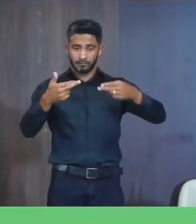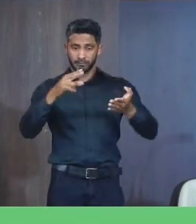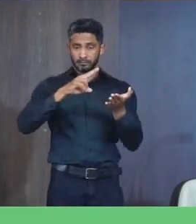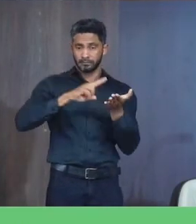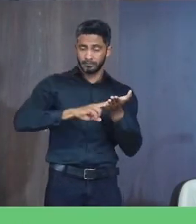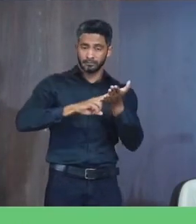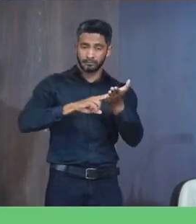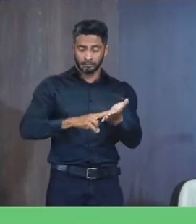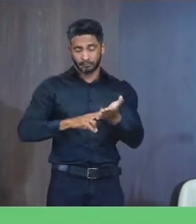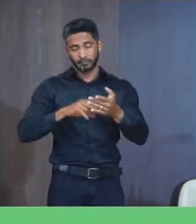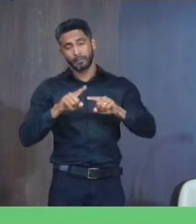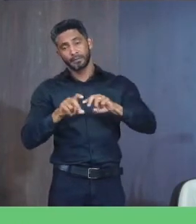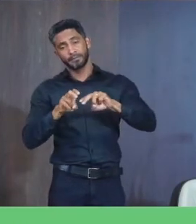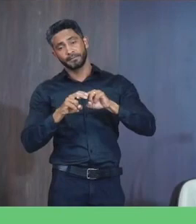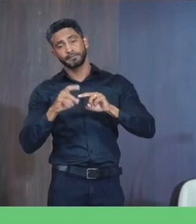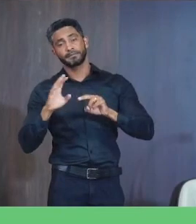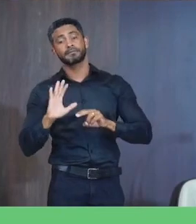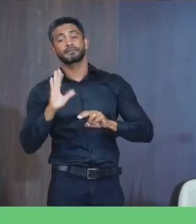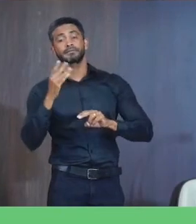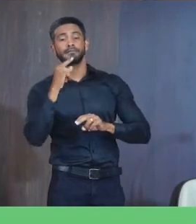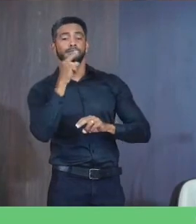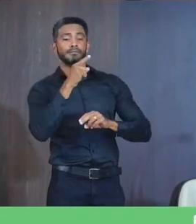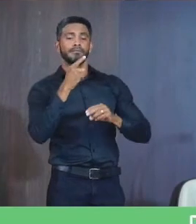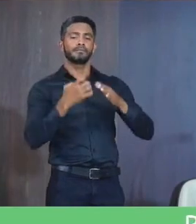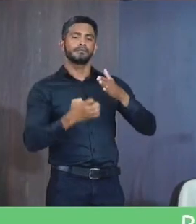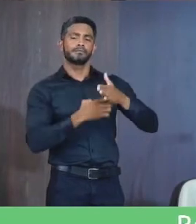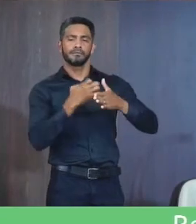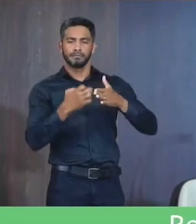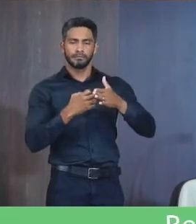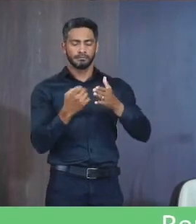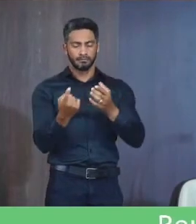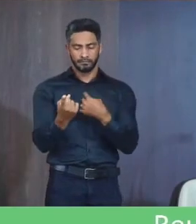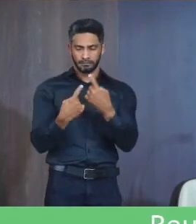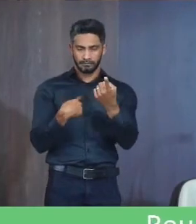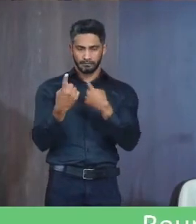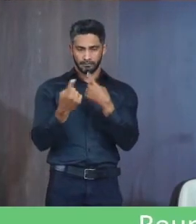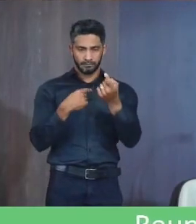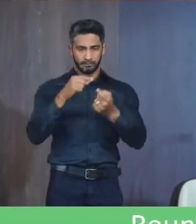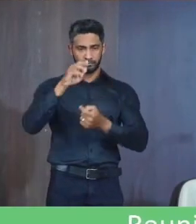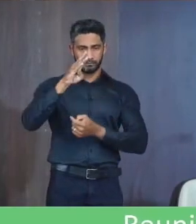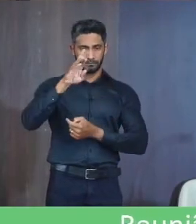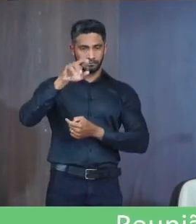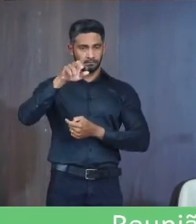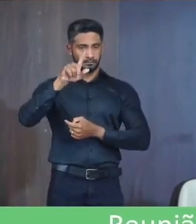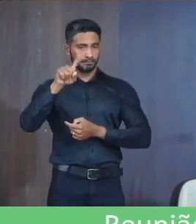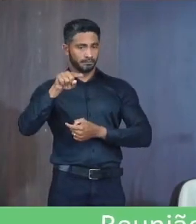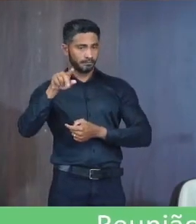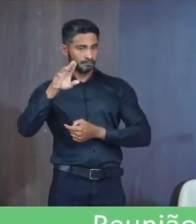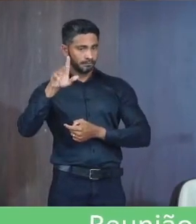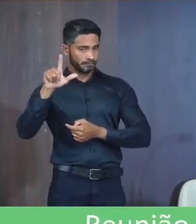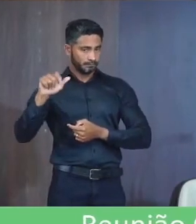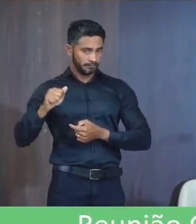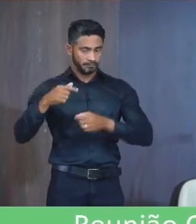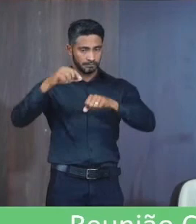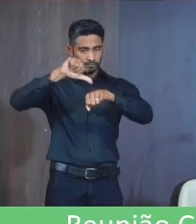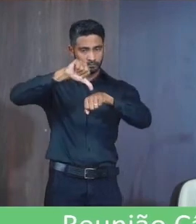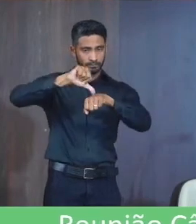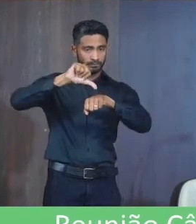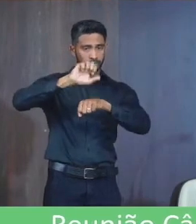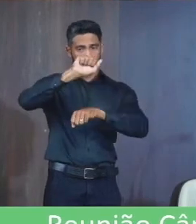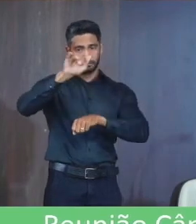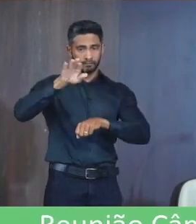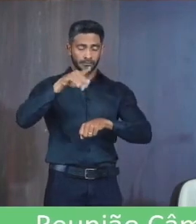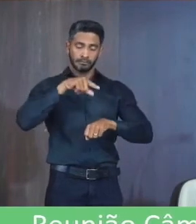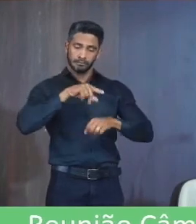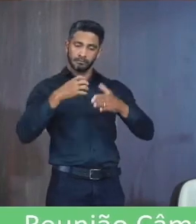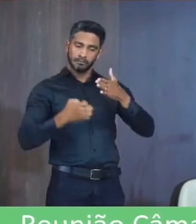Em questão As entregas Ocorrem Na agência Dos correios Localizada Na avenida Brasil 685 No centro De Anaúba Essa